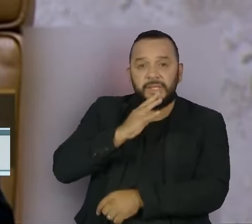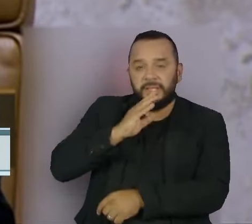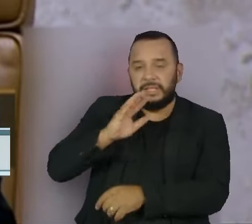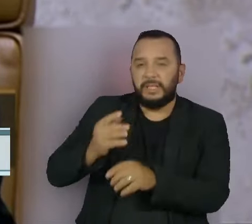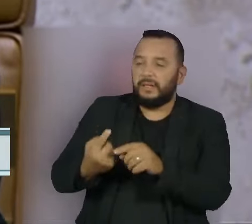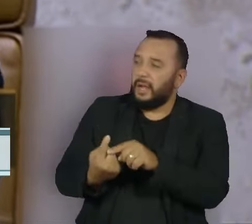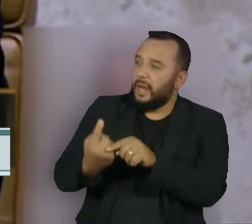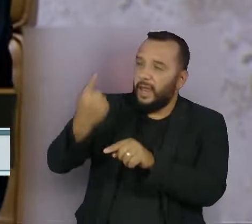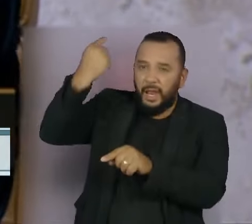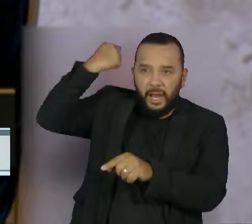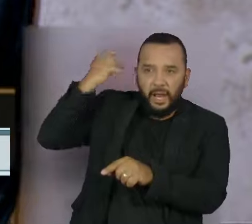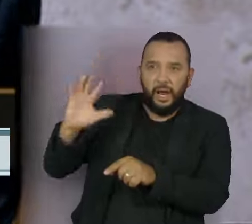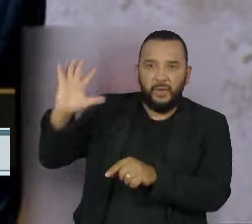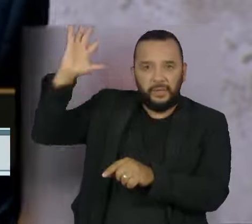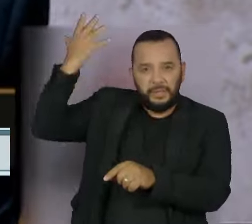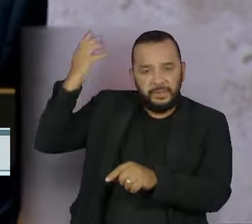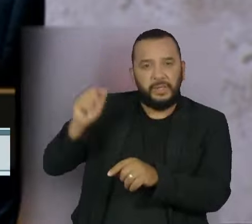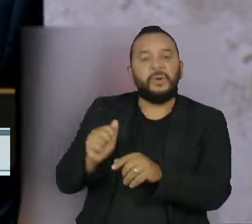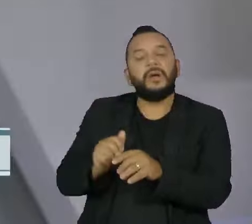humanidade, o fascismo.